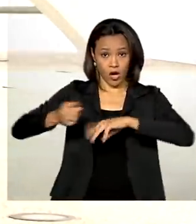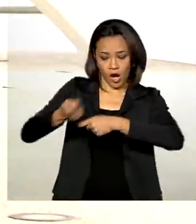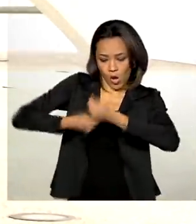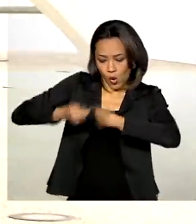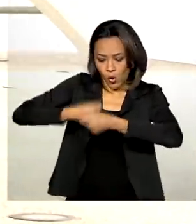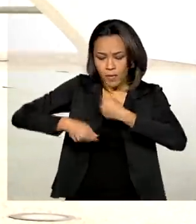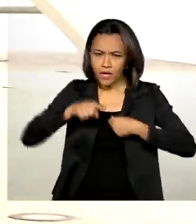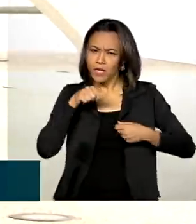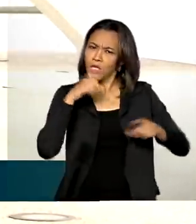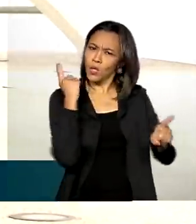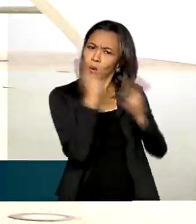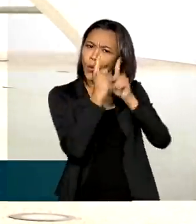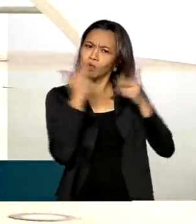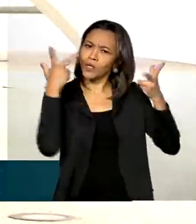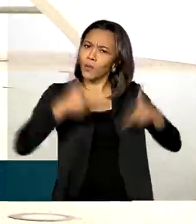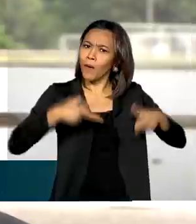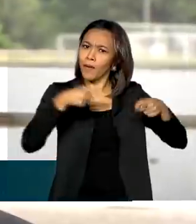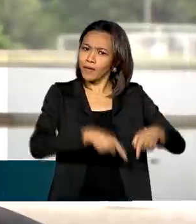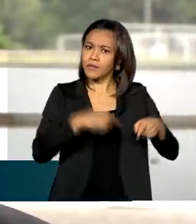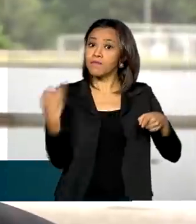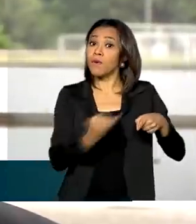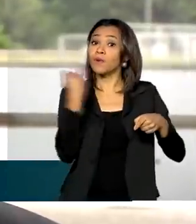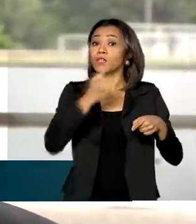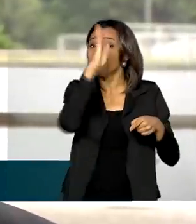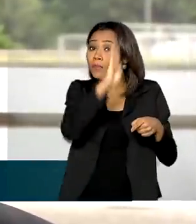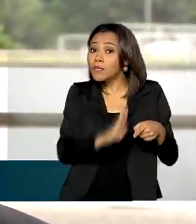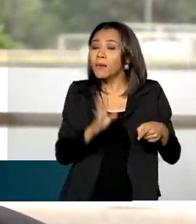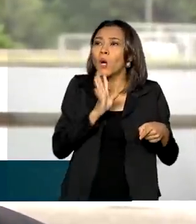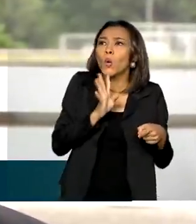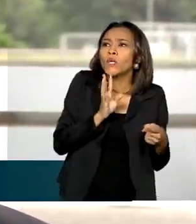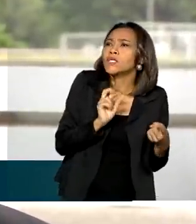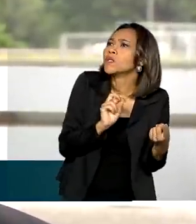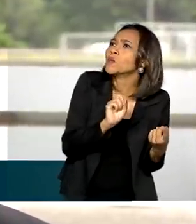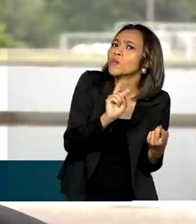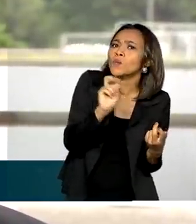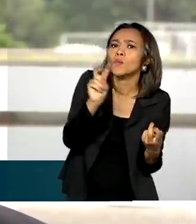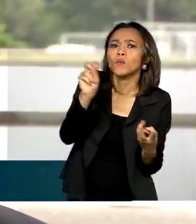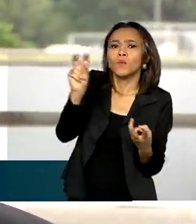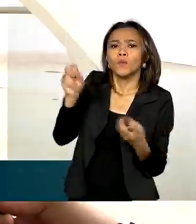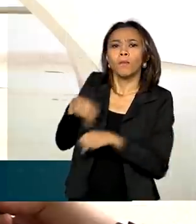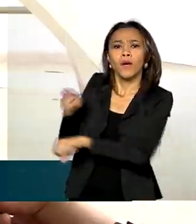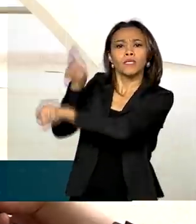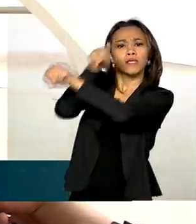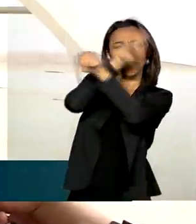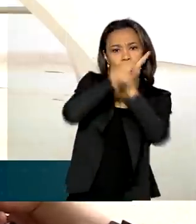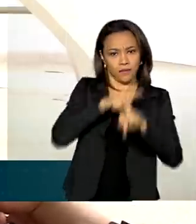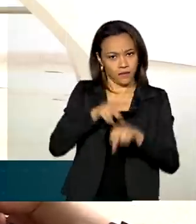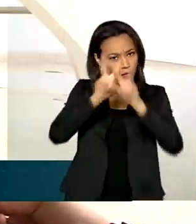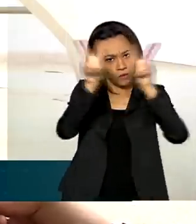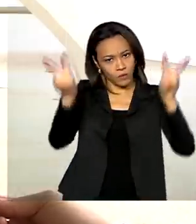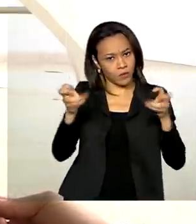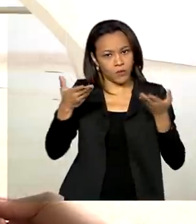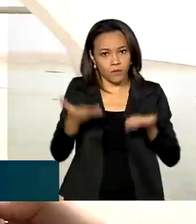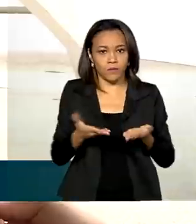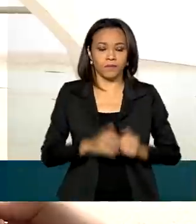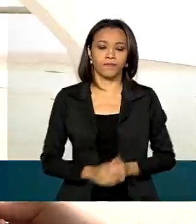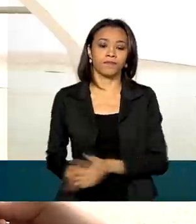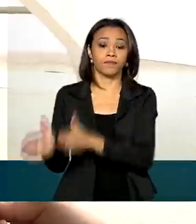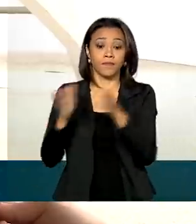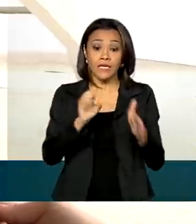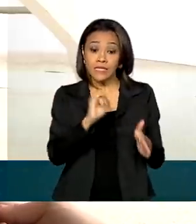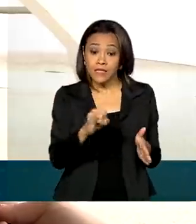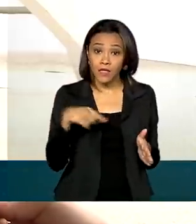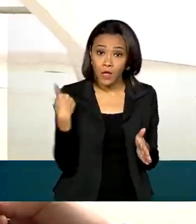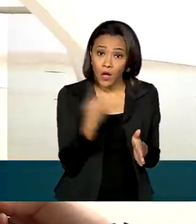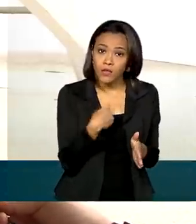esses são importantes para que o Brasil conheça melhor as necessidades de outros países. Se a gente conhecer melhor as